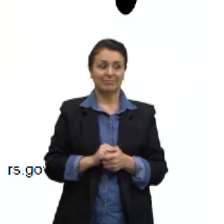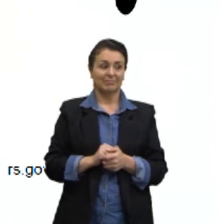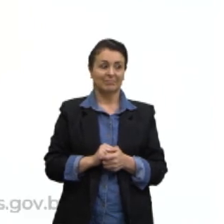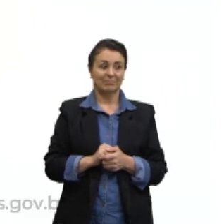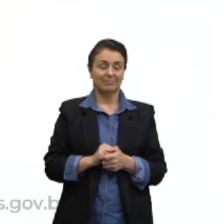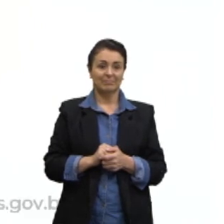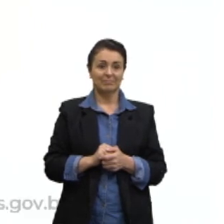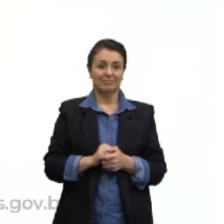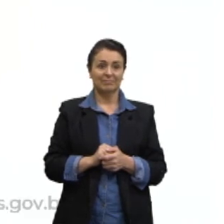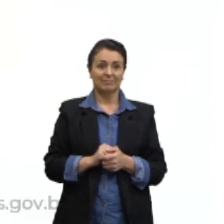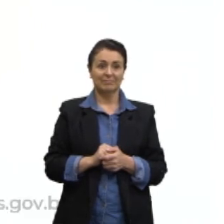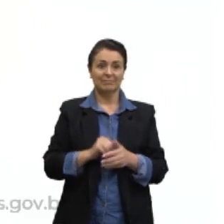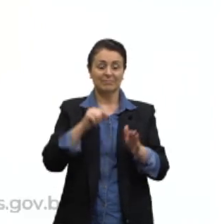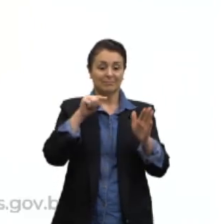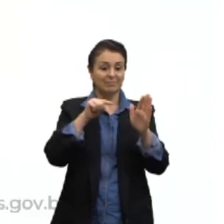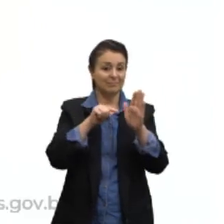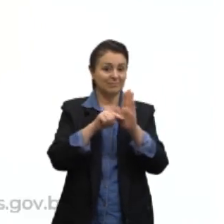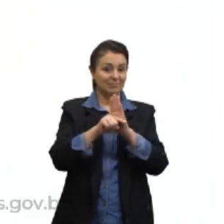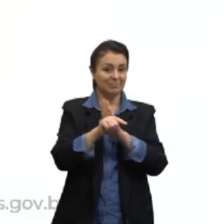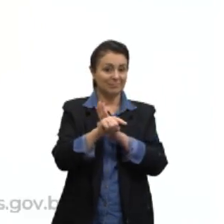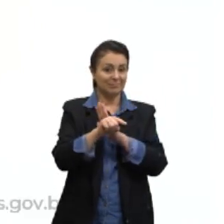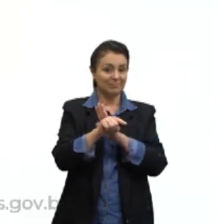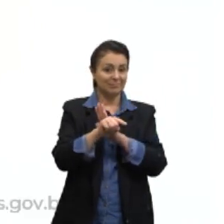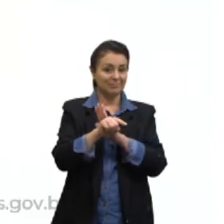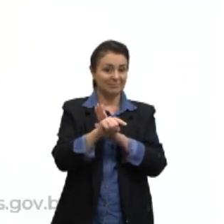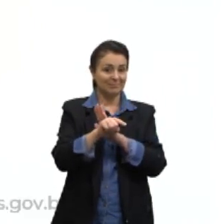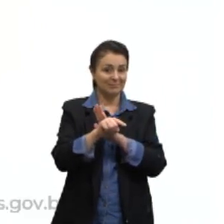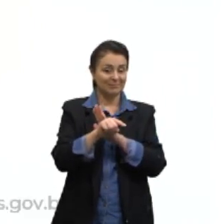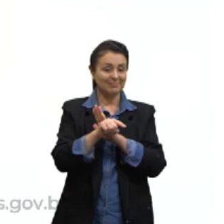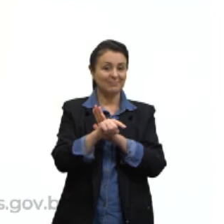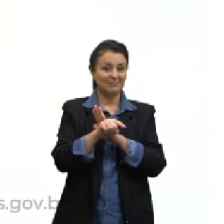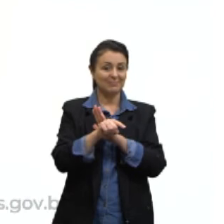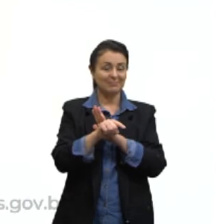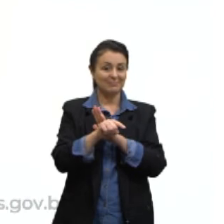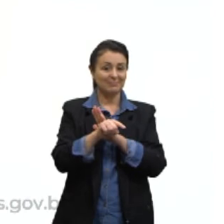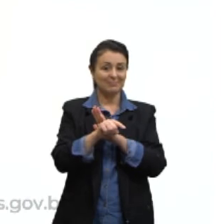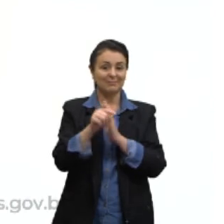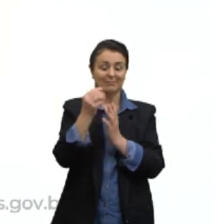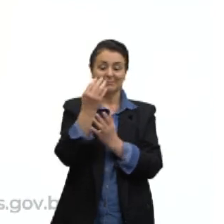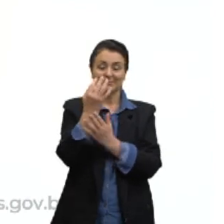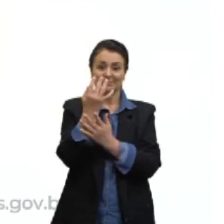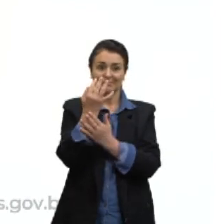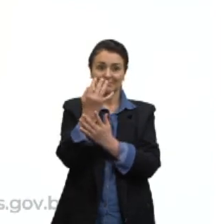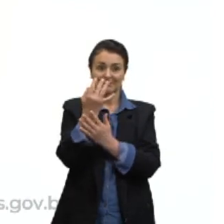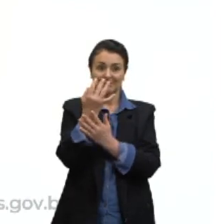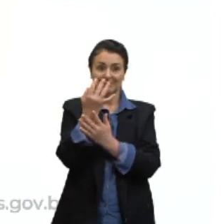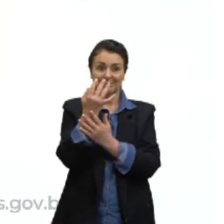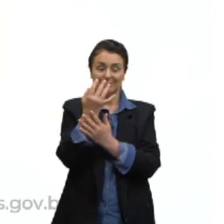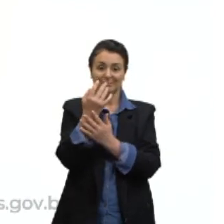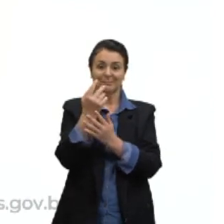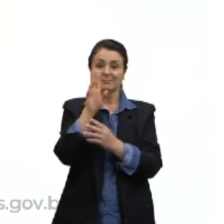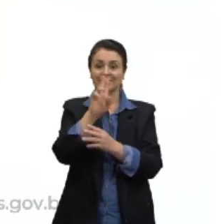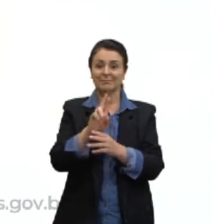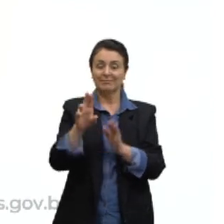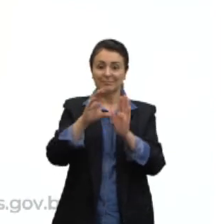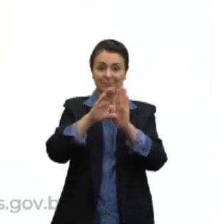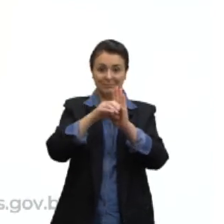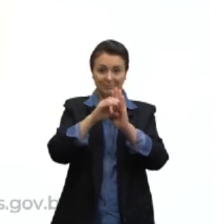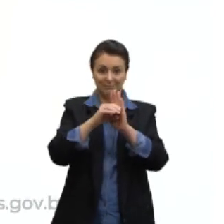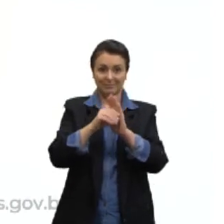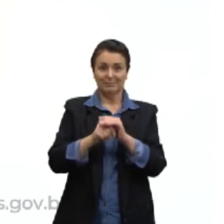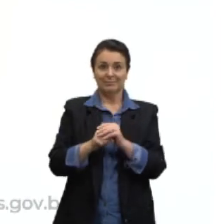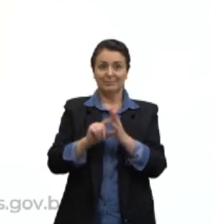vamos ver uma questãozinha aqui, uma questão da URGS que usou esses conceitos. A partir de